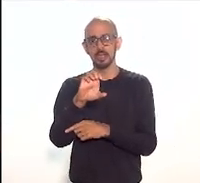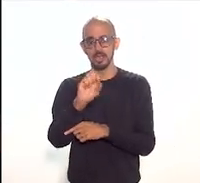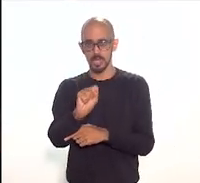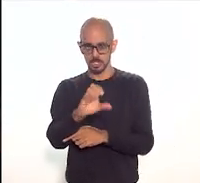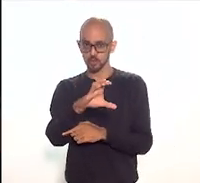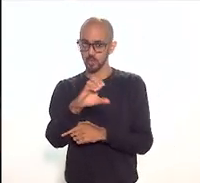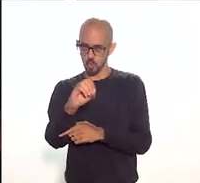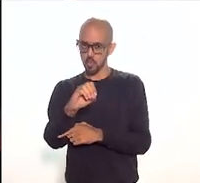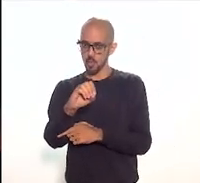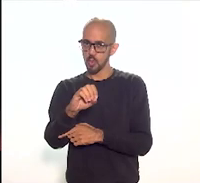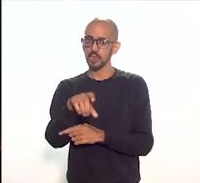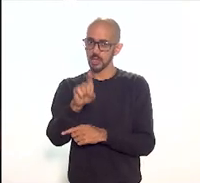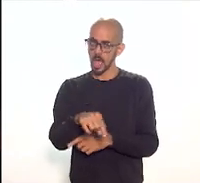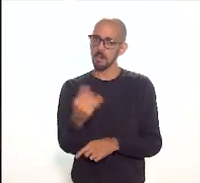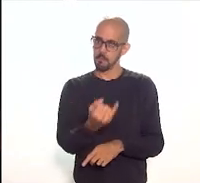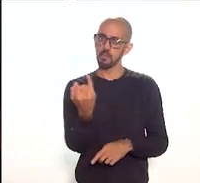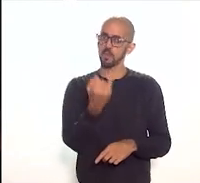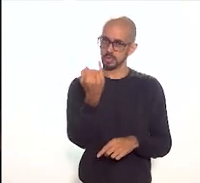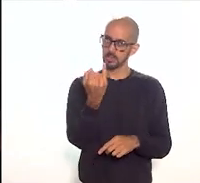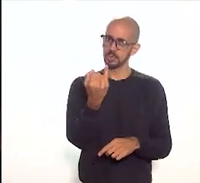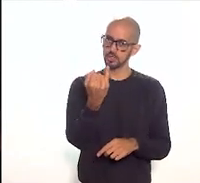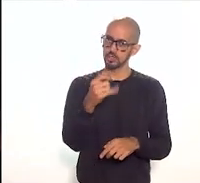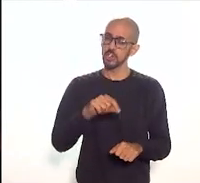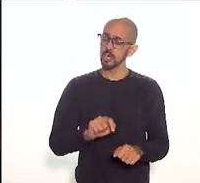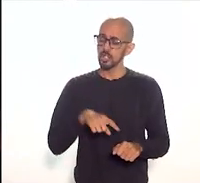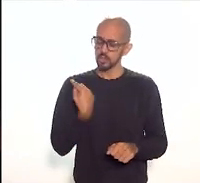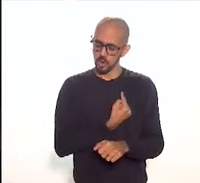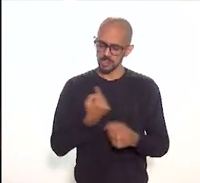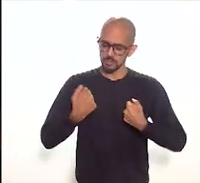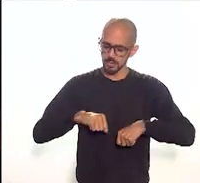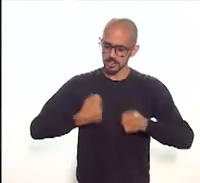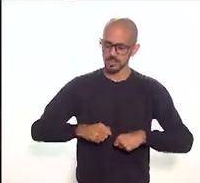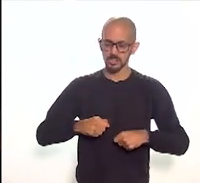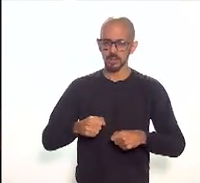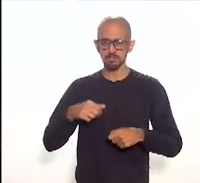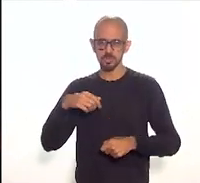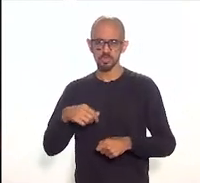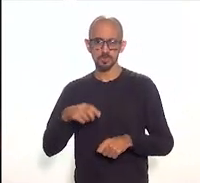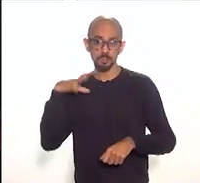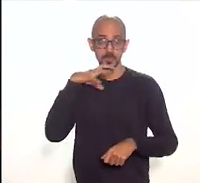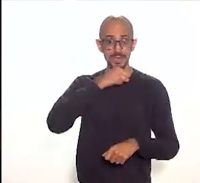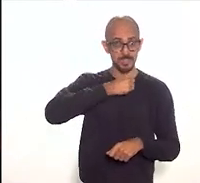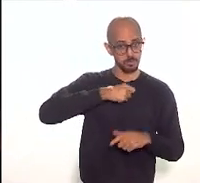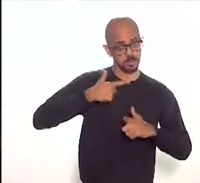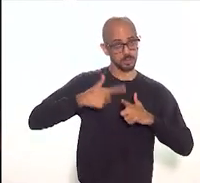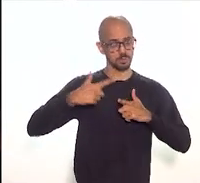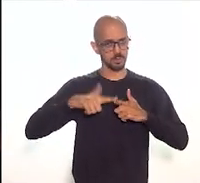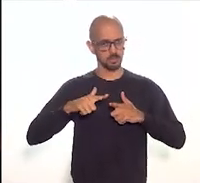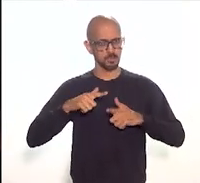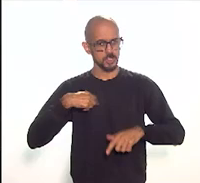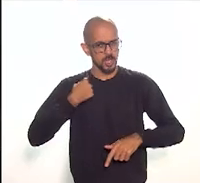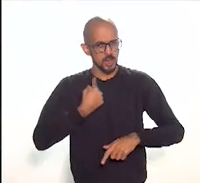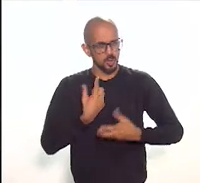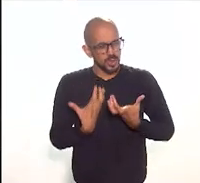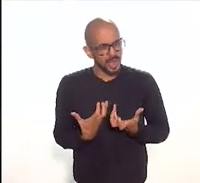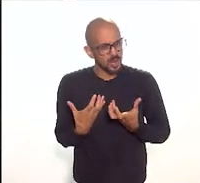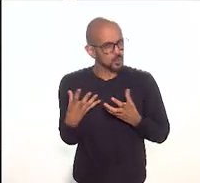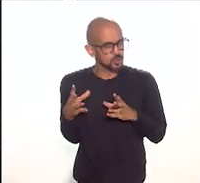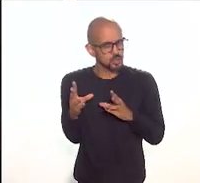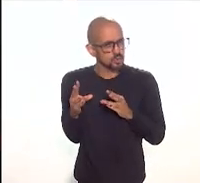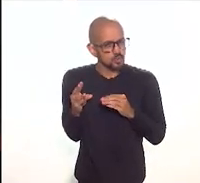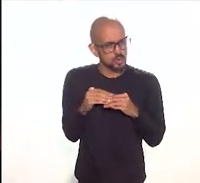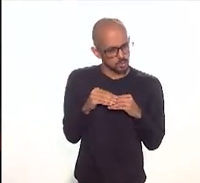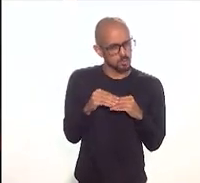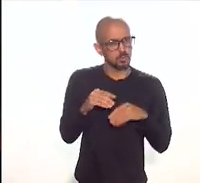então a gente tem que ter atenção para essas questões eu vou ser muito breve porque acho que a gente vai ter muitas outras conversas além